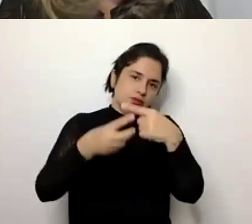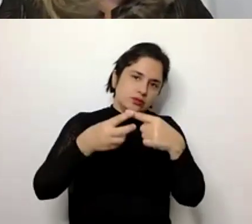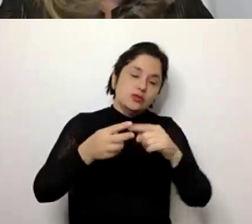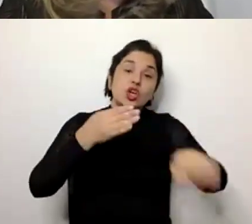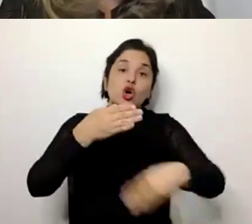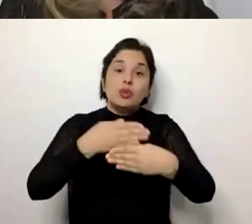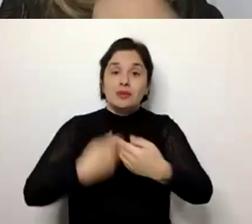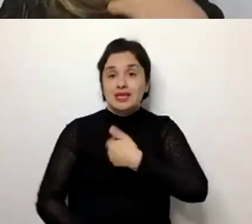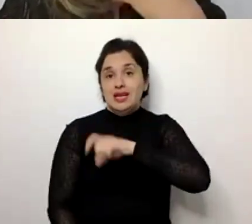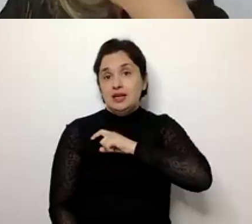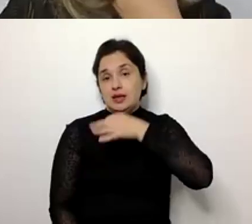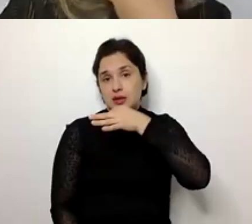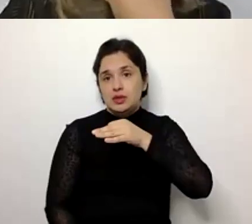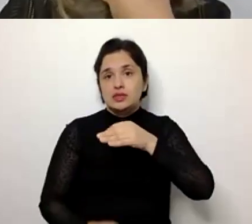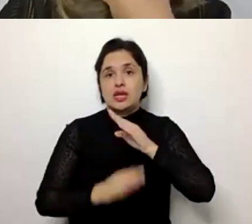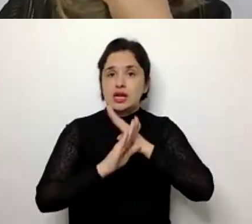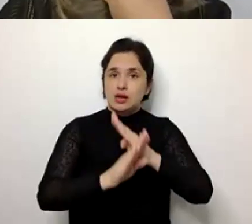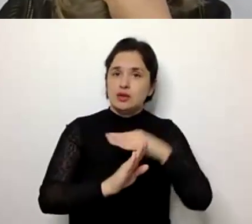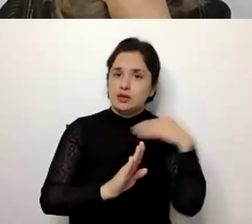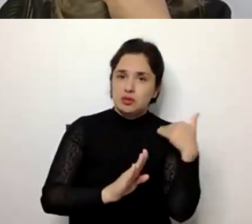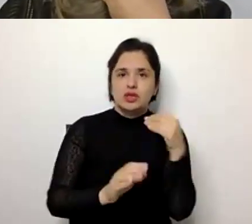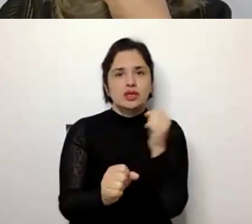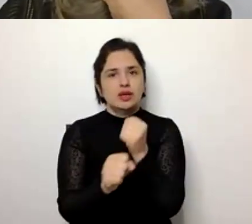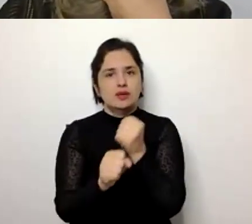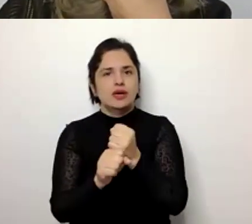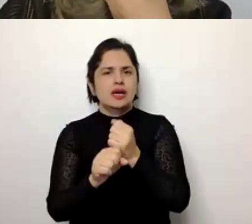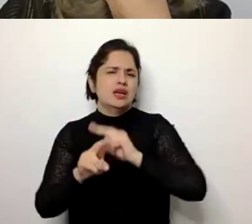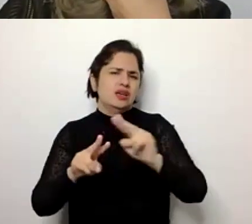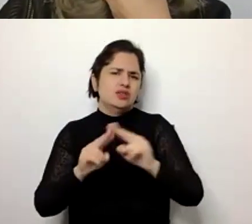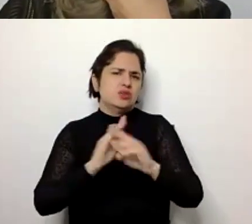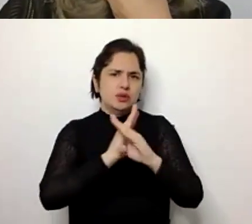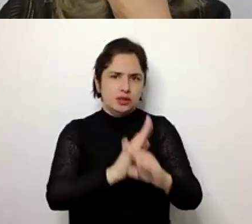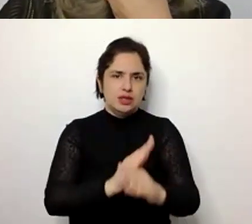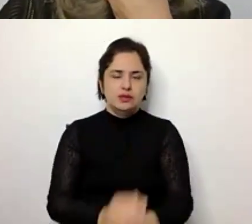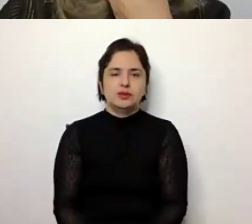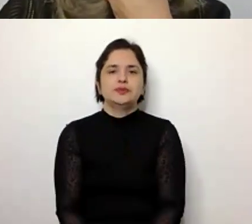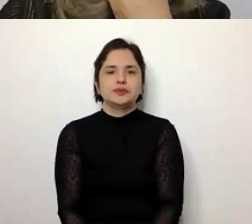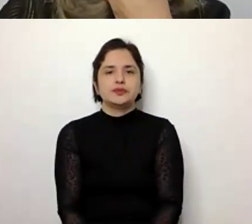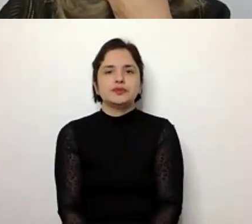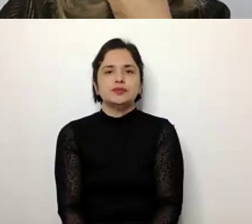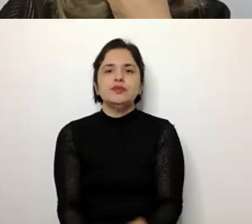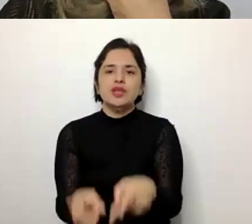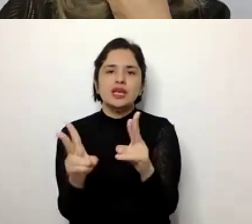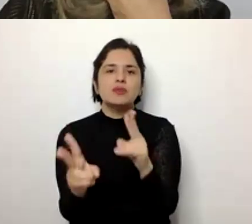a prevenção é super importante e o importante é trabalhar em acções preventivas que possibiliten esta longevidade,